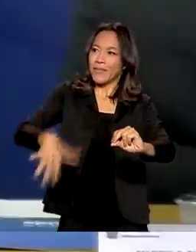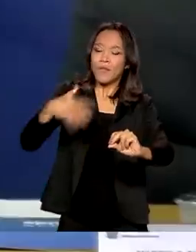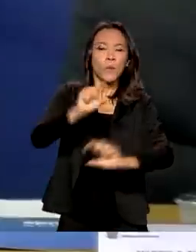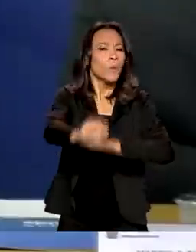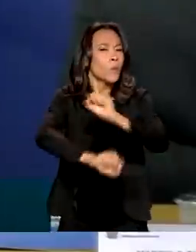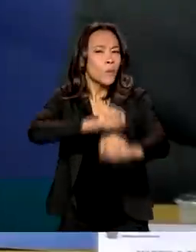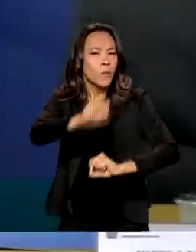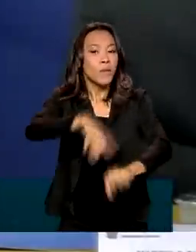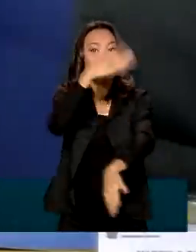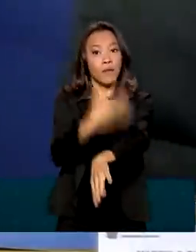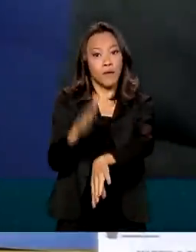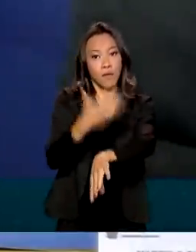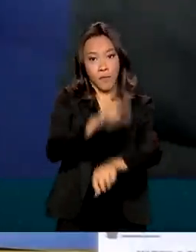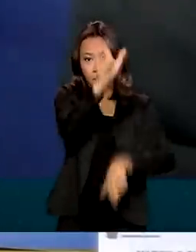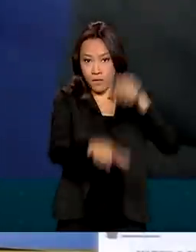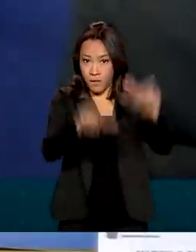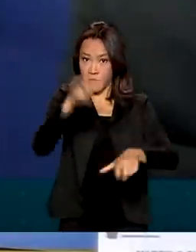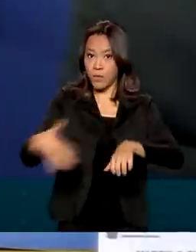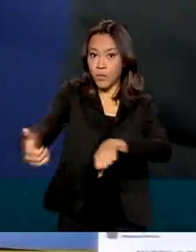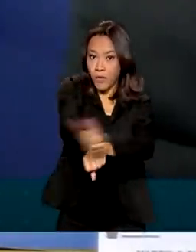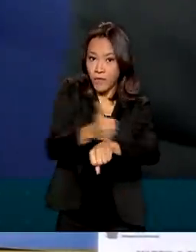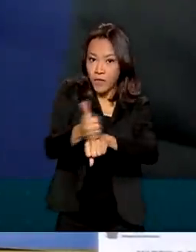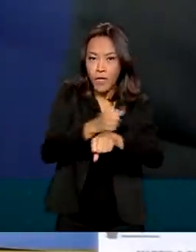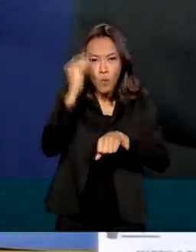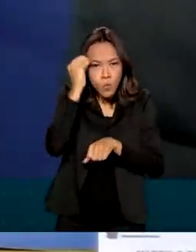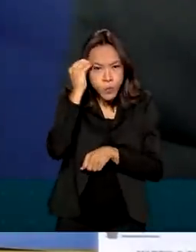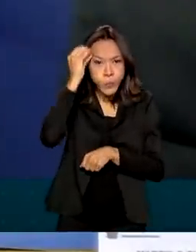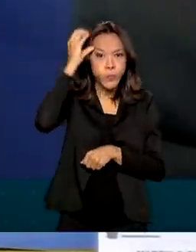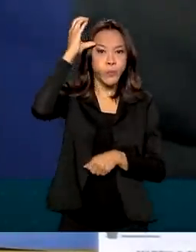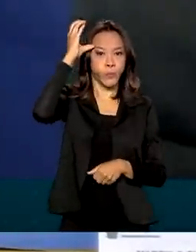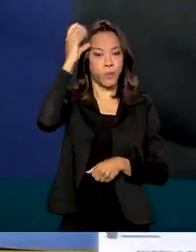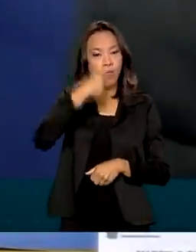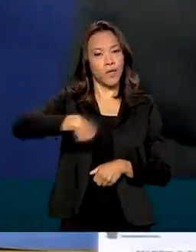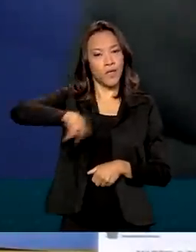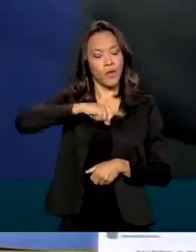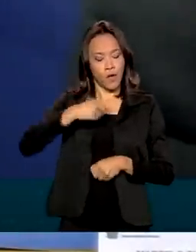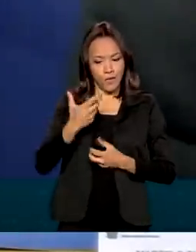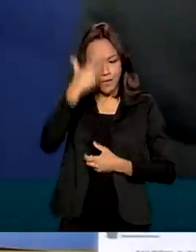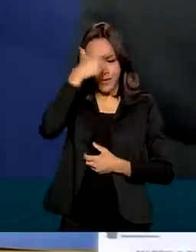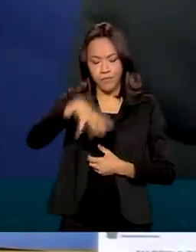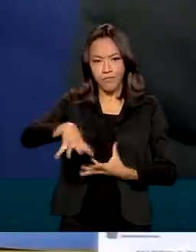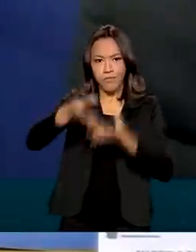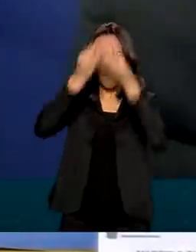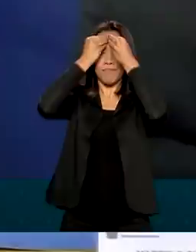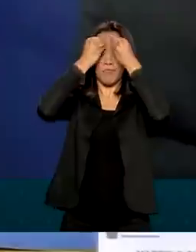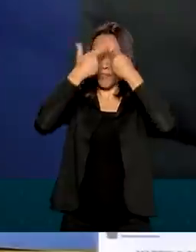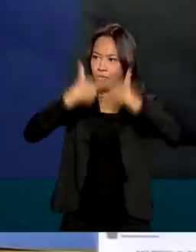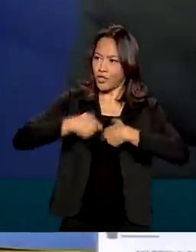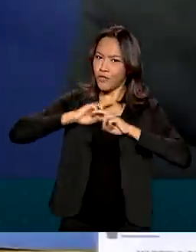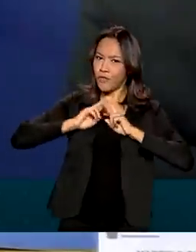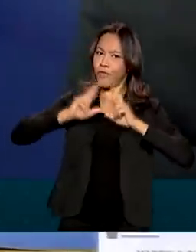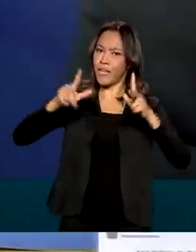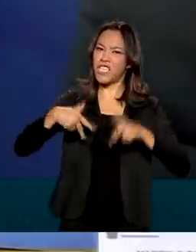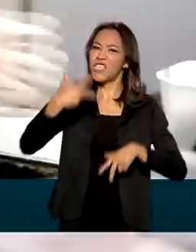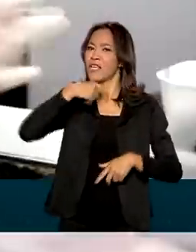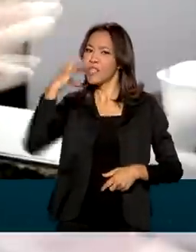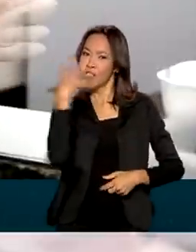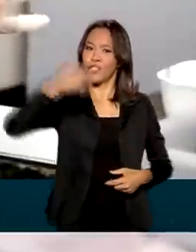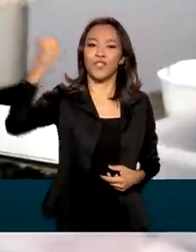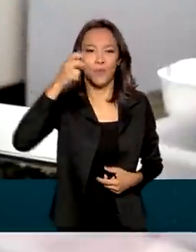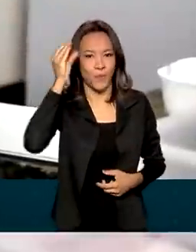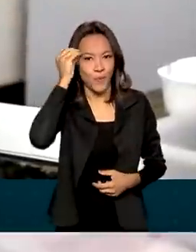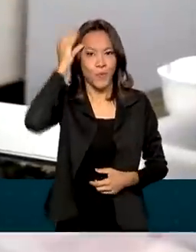do que a capacitação. O conhecimento que nos torna diferenciados, que ninguém pode nos tirar.